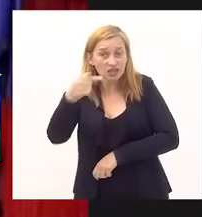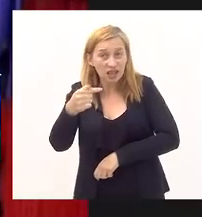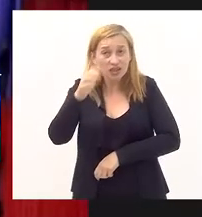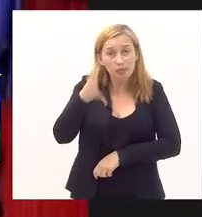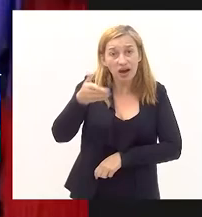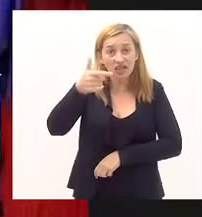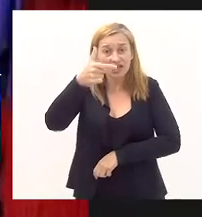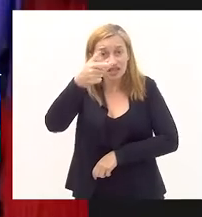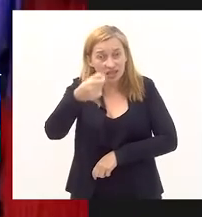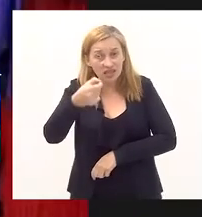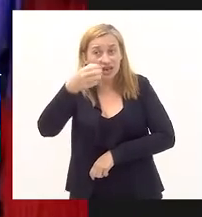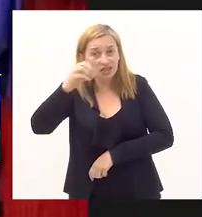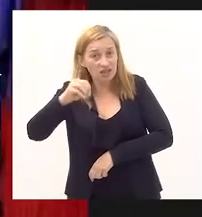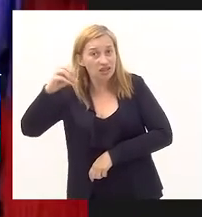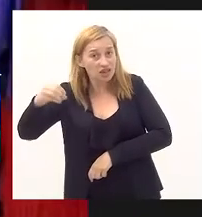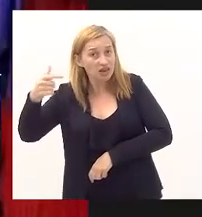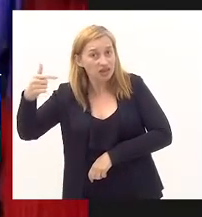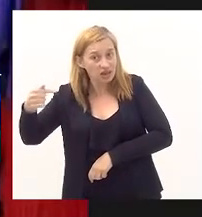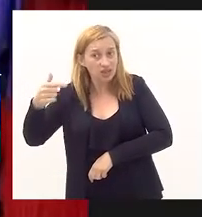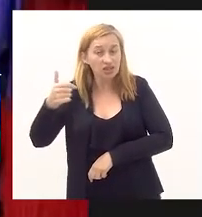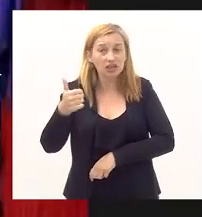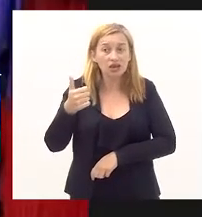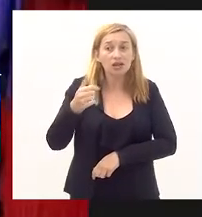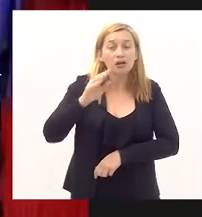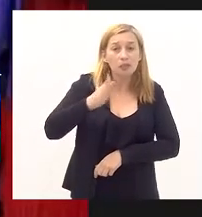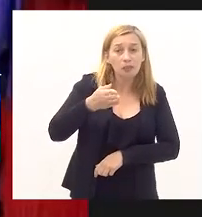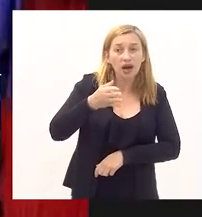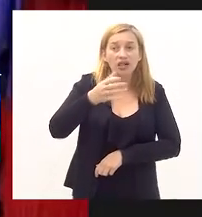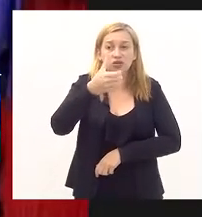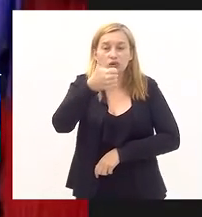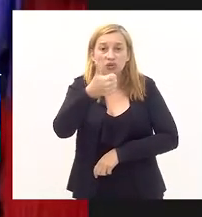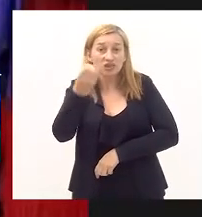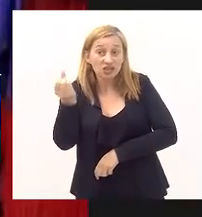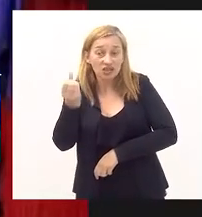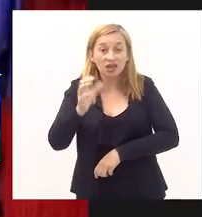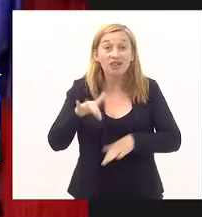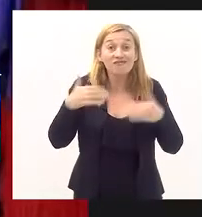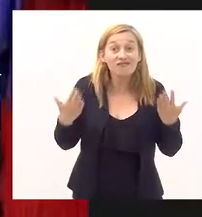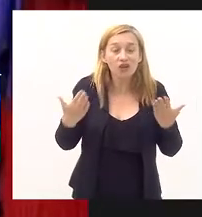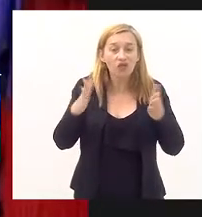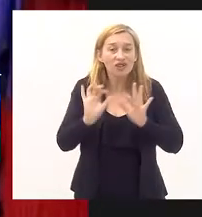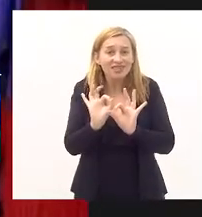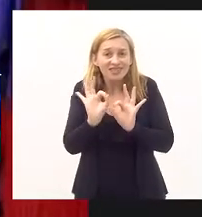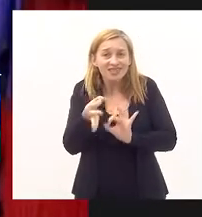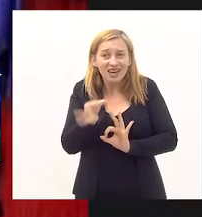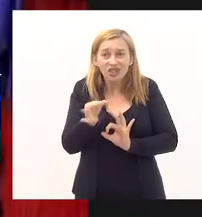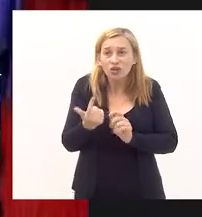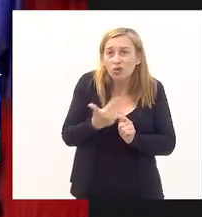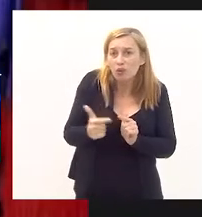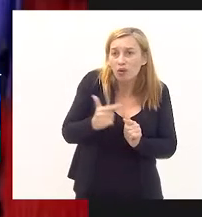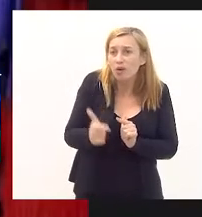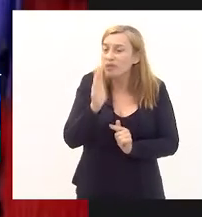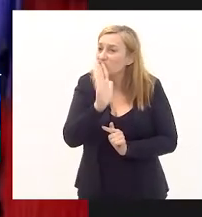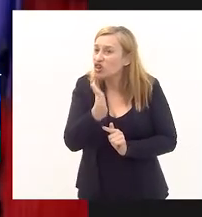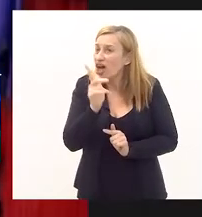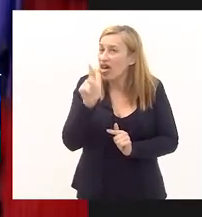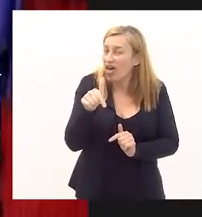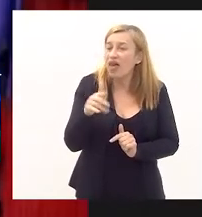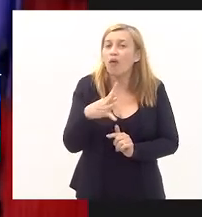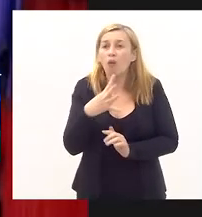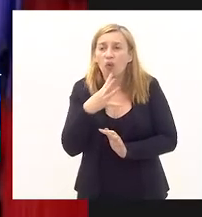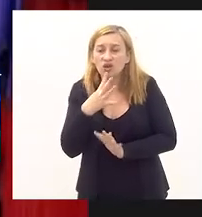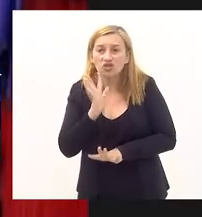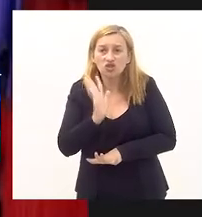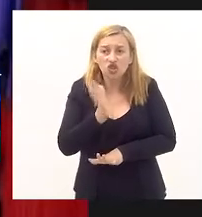002 ponto 6907 barra 2016. Então fica nítido que o problema já era um velho reconhecido e hoje